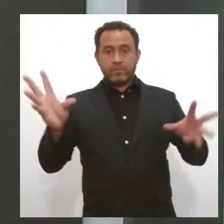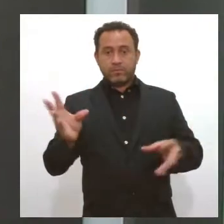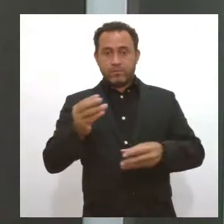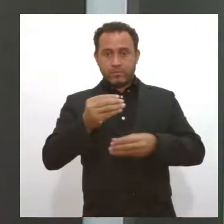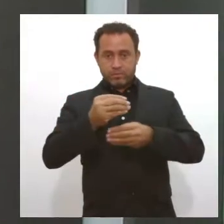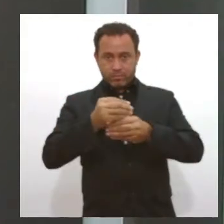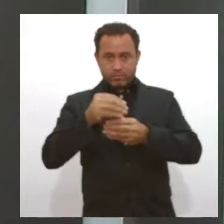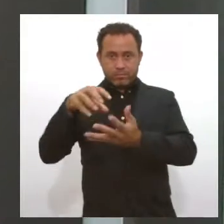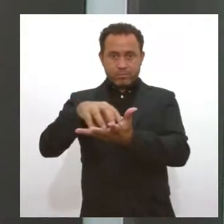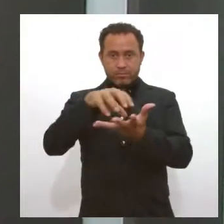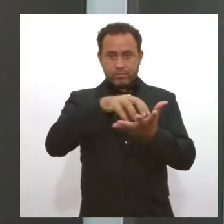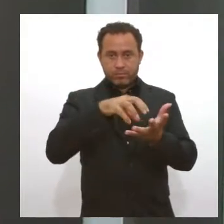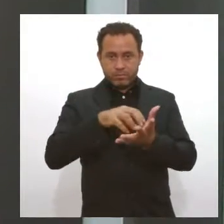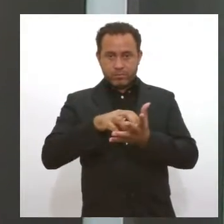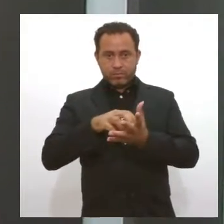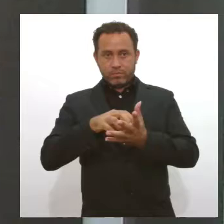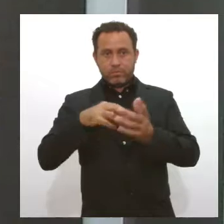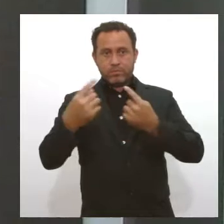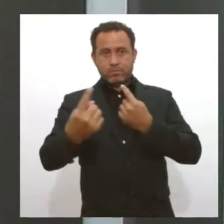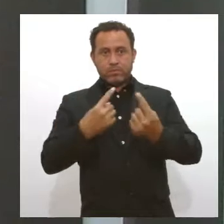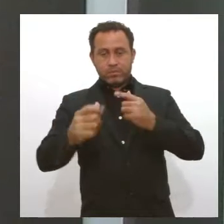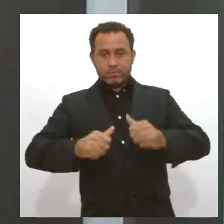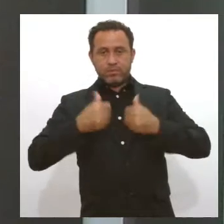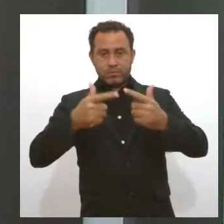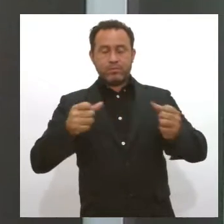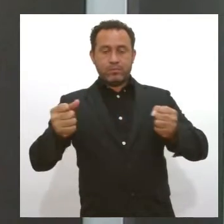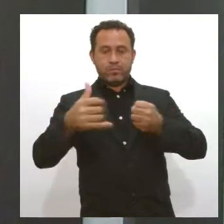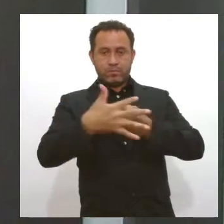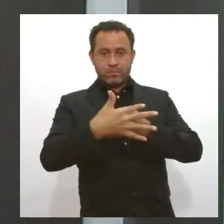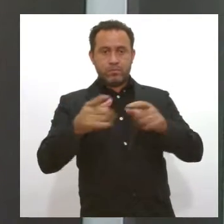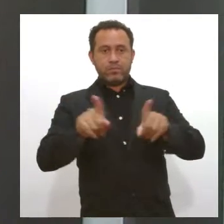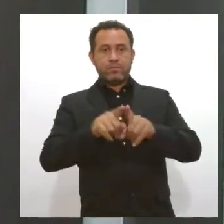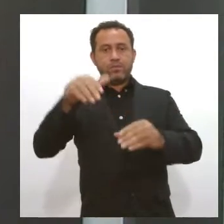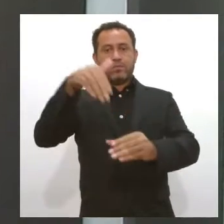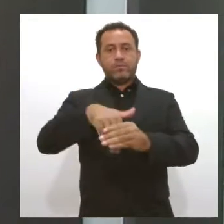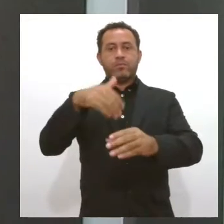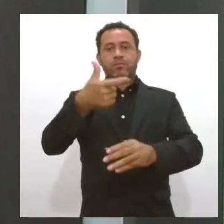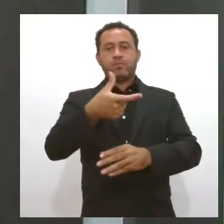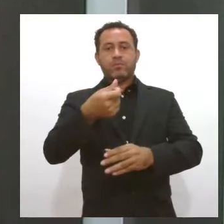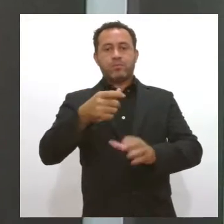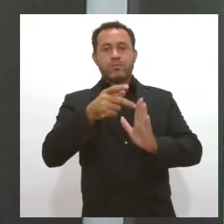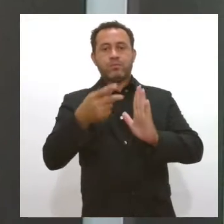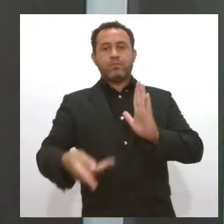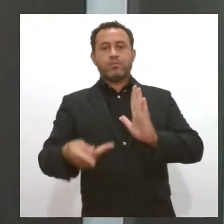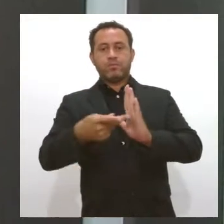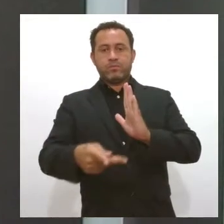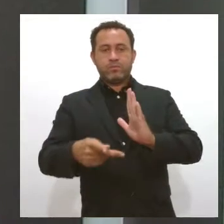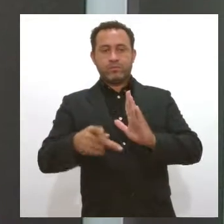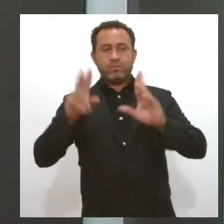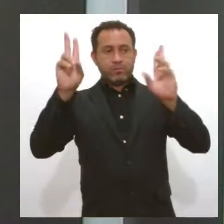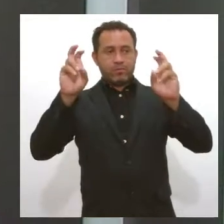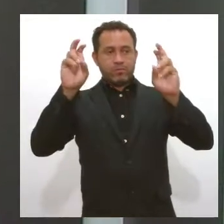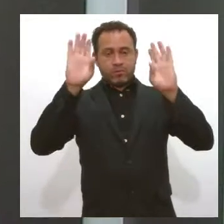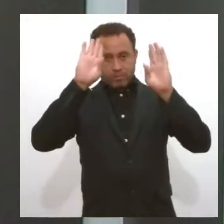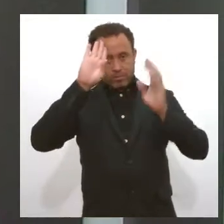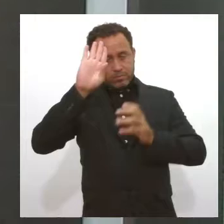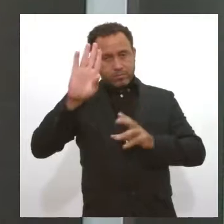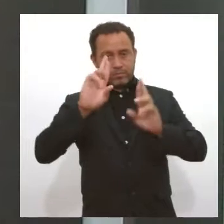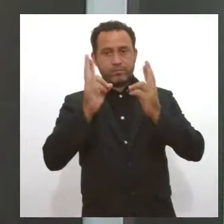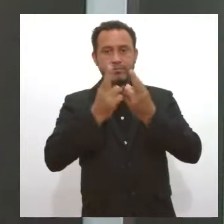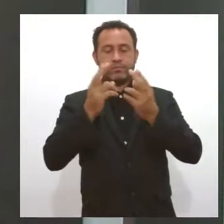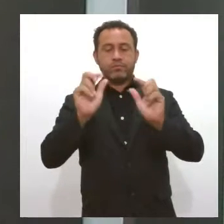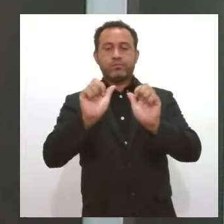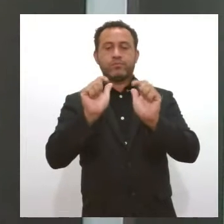posse da ocupação João Mulungu, o enfrentamento à pandemia e a votação de 16 projetos foram alguns dos destaques das últimas sessões